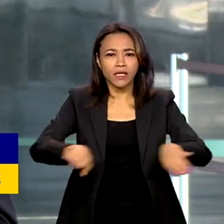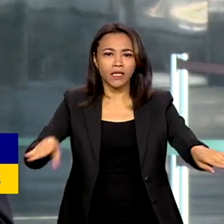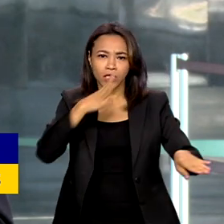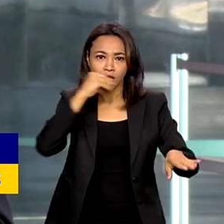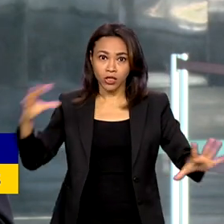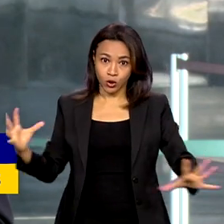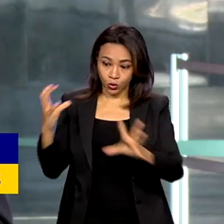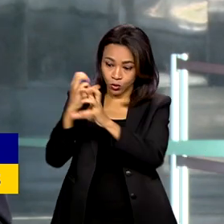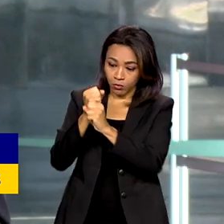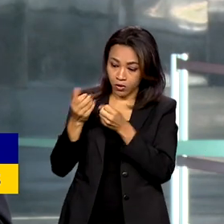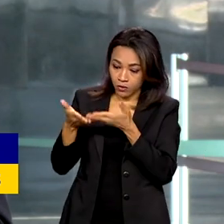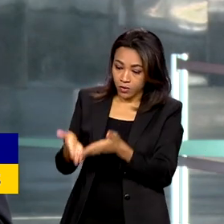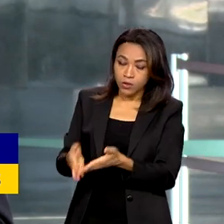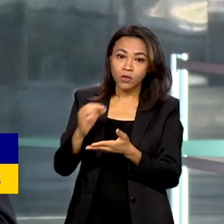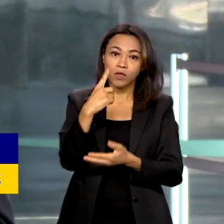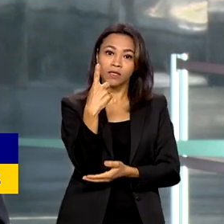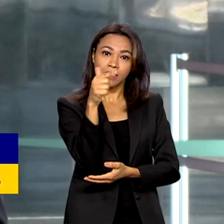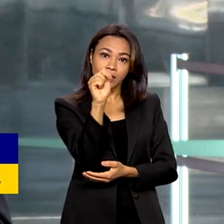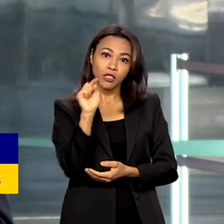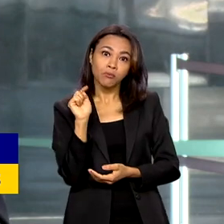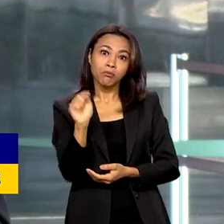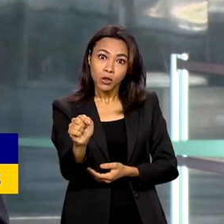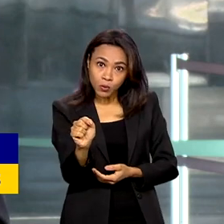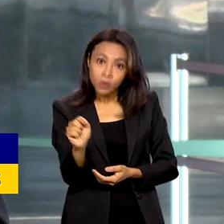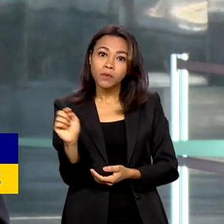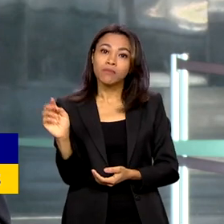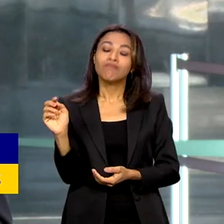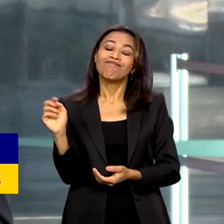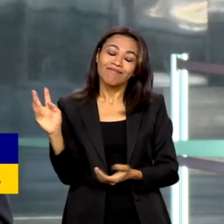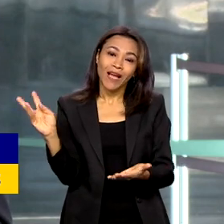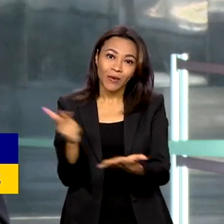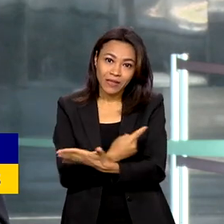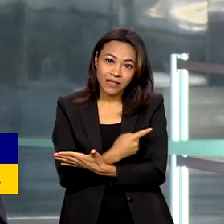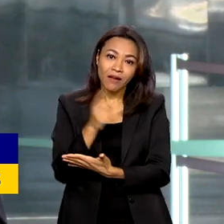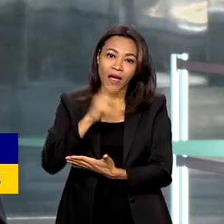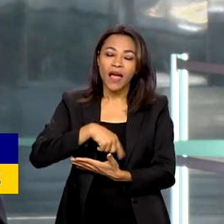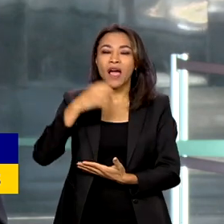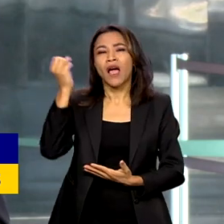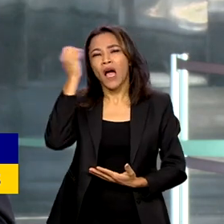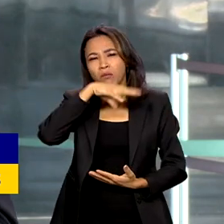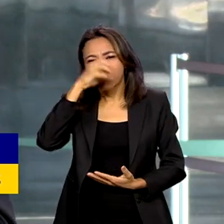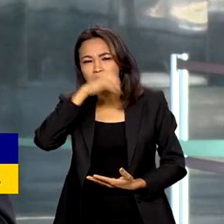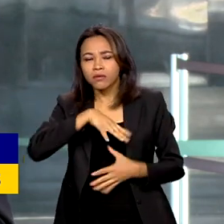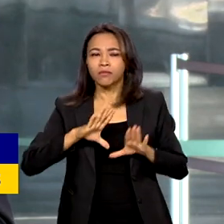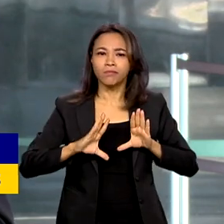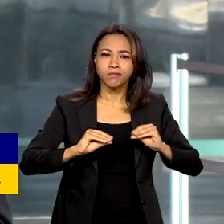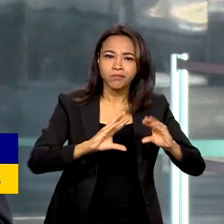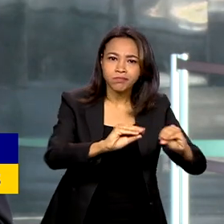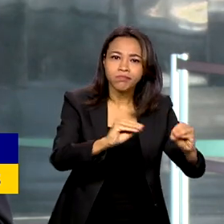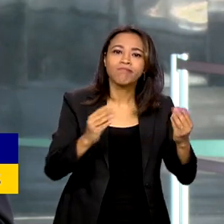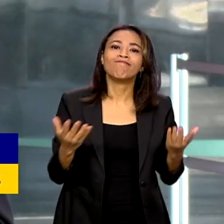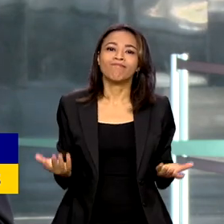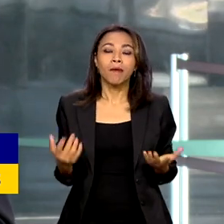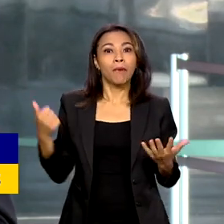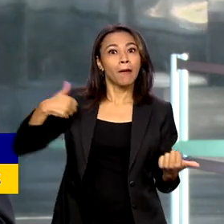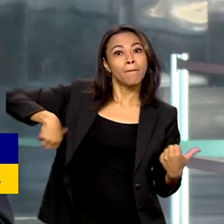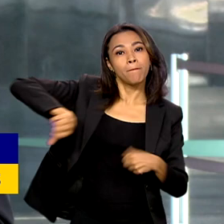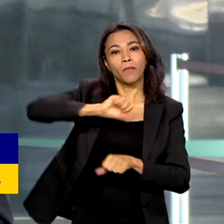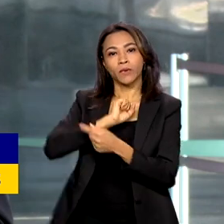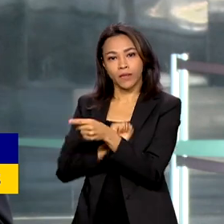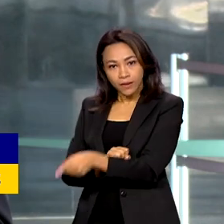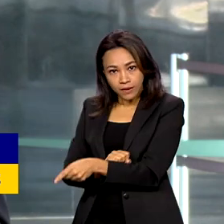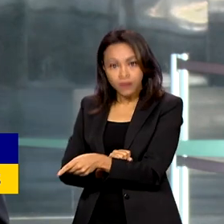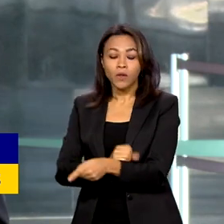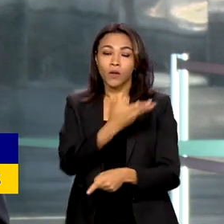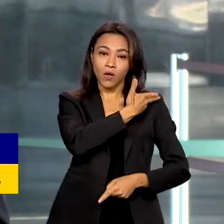total, cerca de 17 mil casos são de abuso e exploração sexual. Para reverter essa situação, o